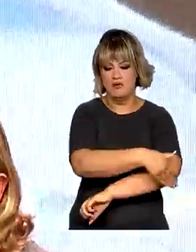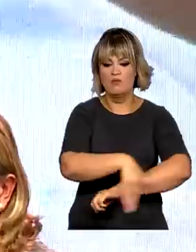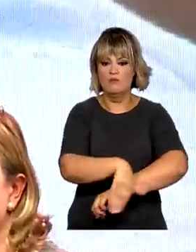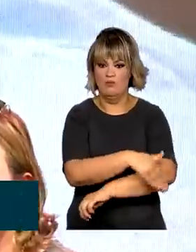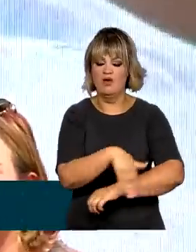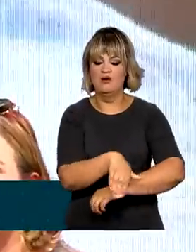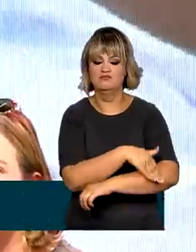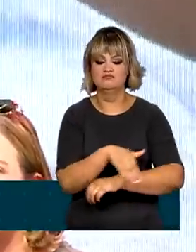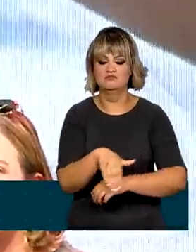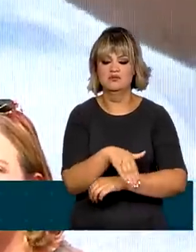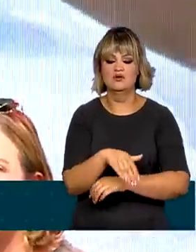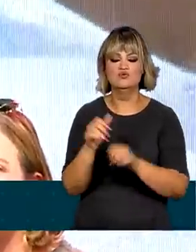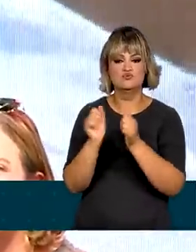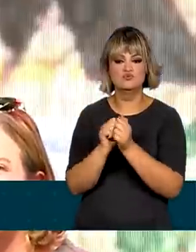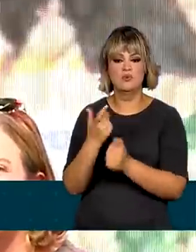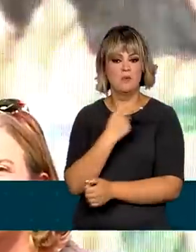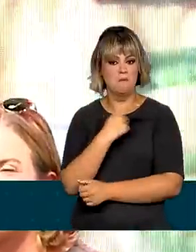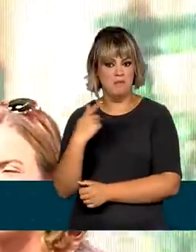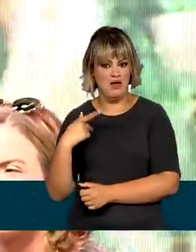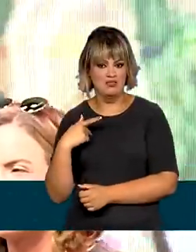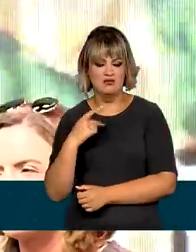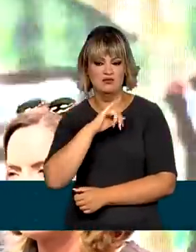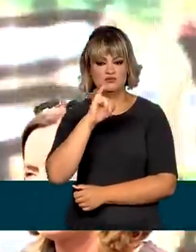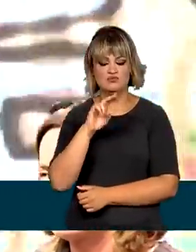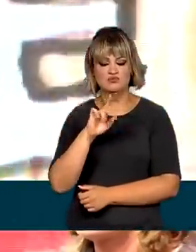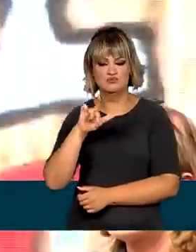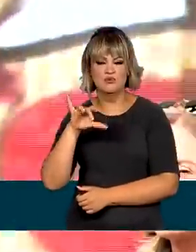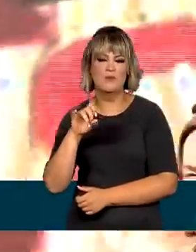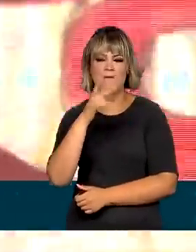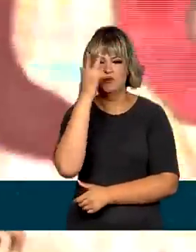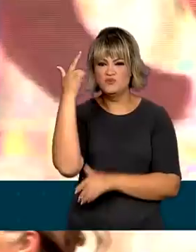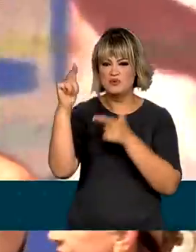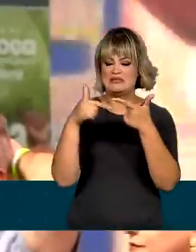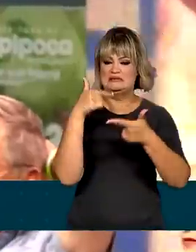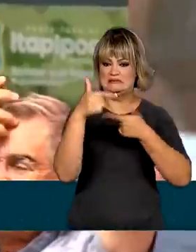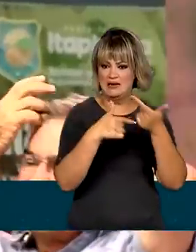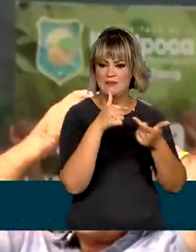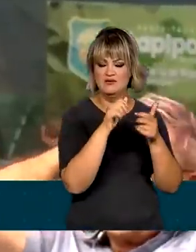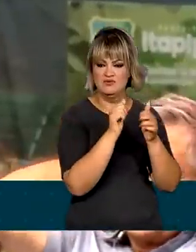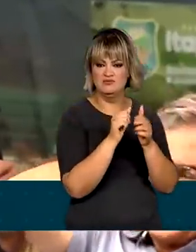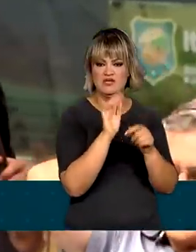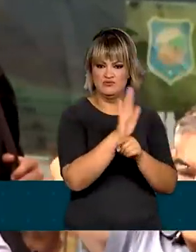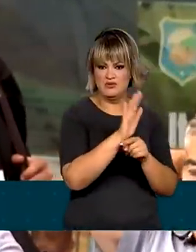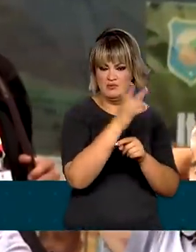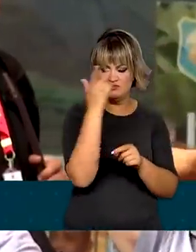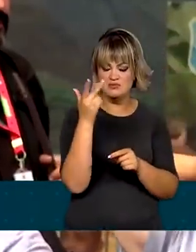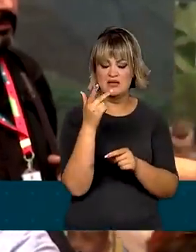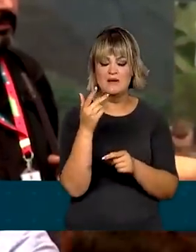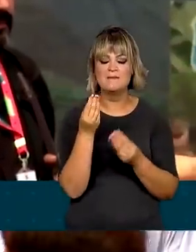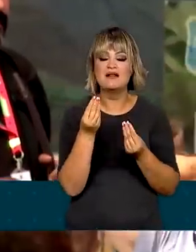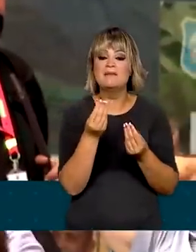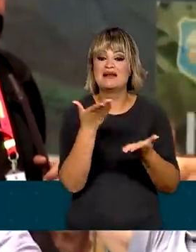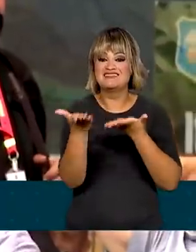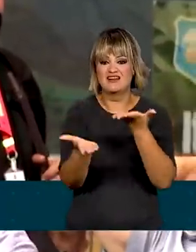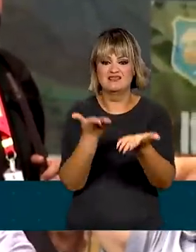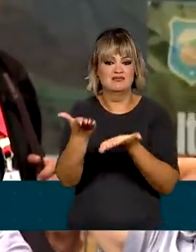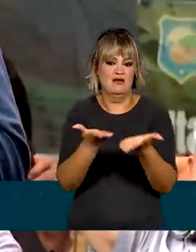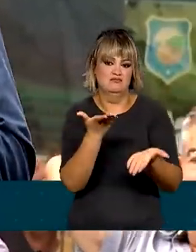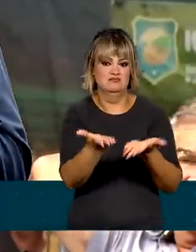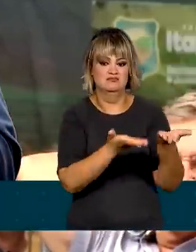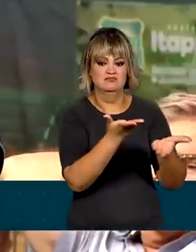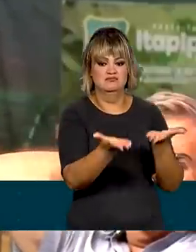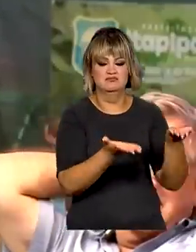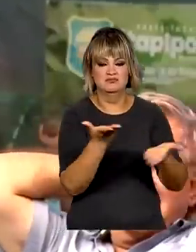pelo padre Júlio, pelas pessoas que cuidam disso, para ver se a gente começa a dar um tratamento diferenciado